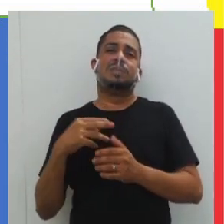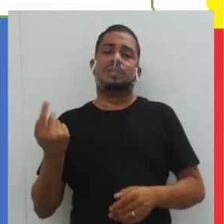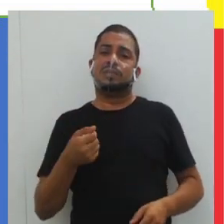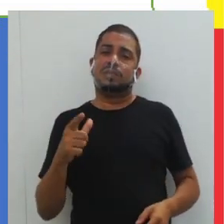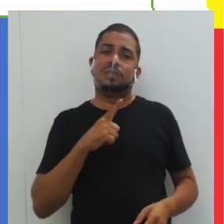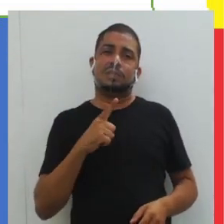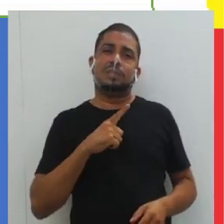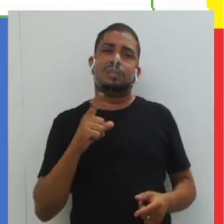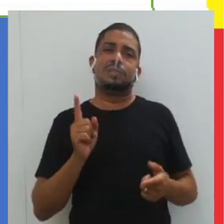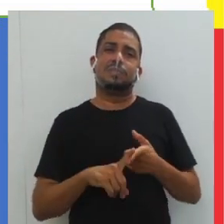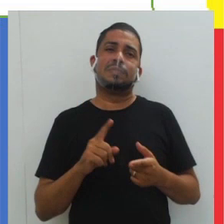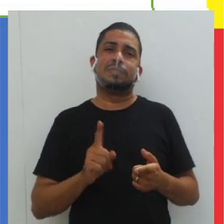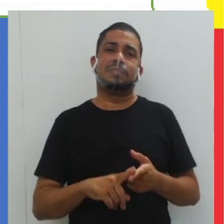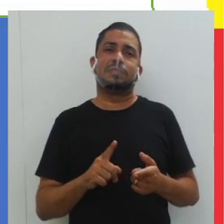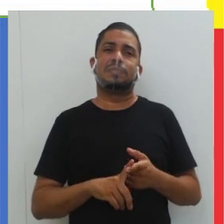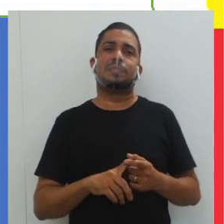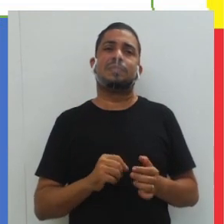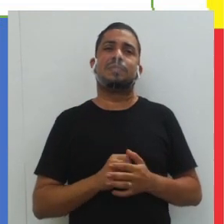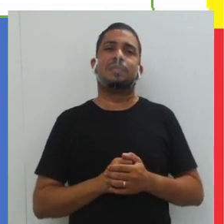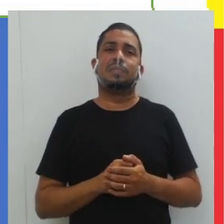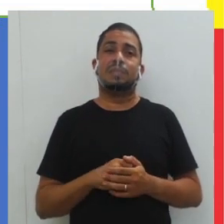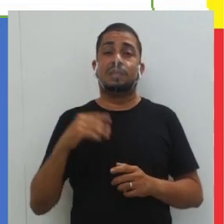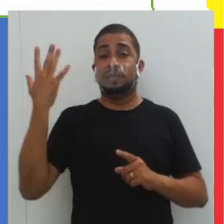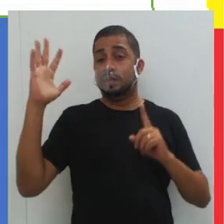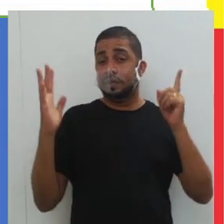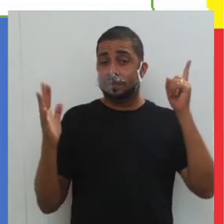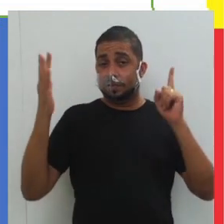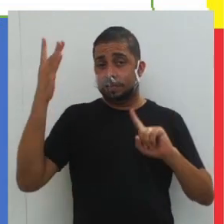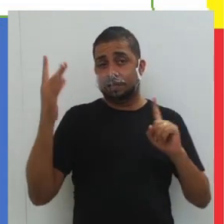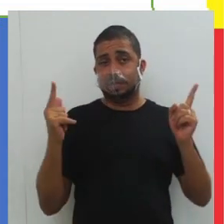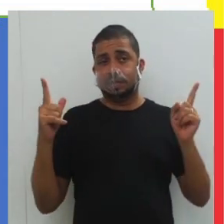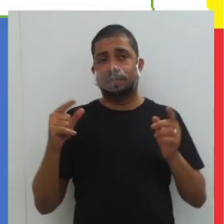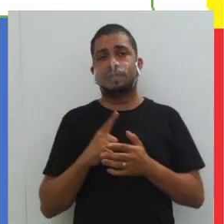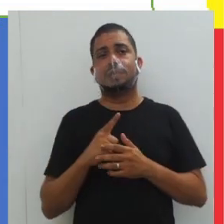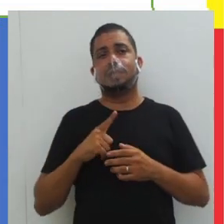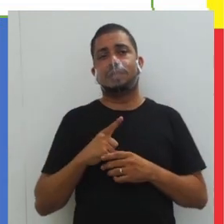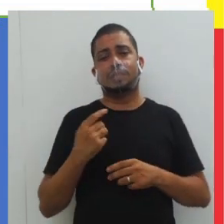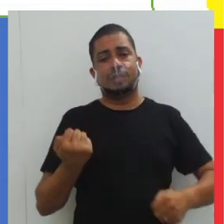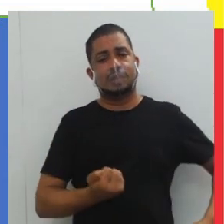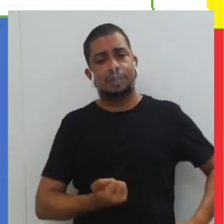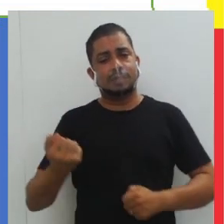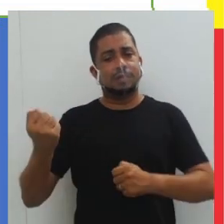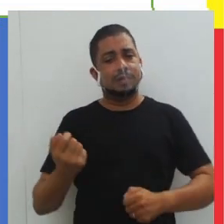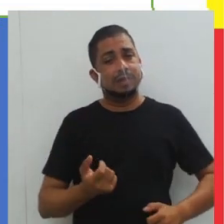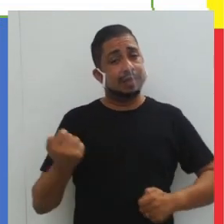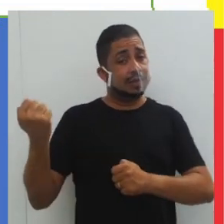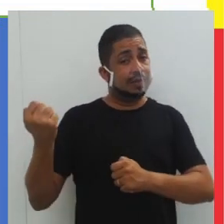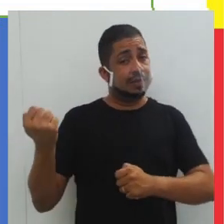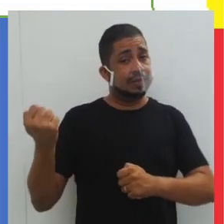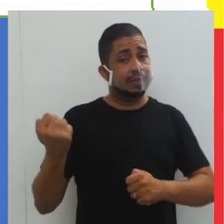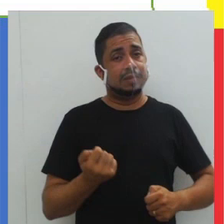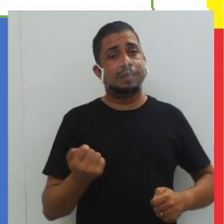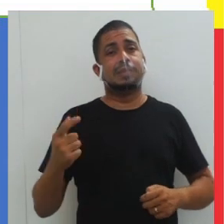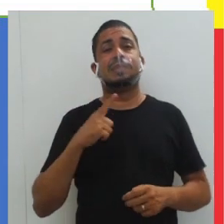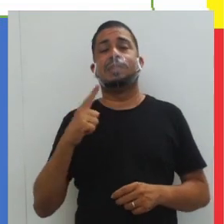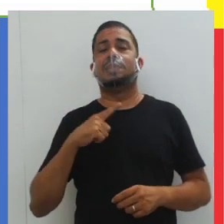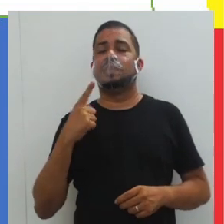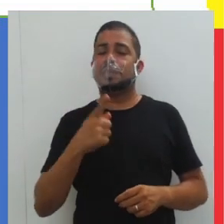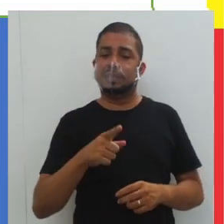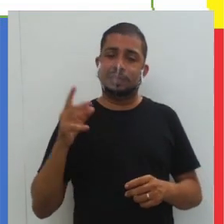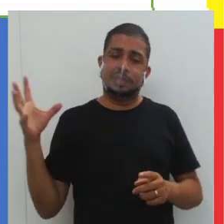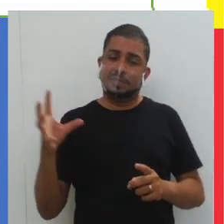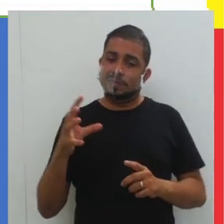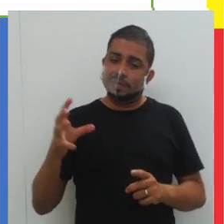nós temos. Nós temos aqui, no carnaval, é muito comum, olha aí a figura do caboclinho, a influência indígena.